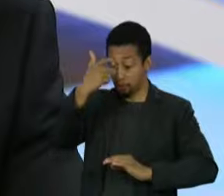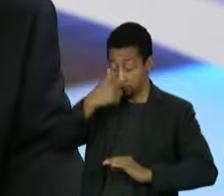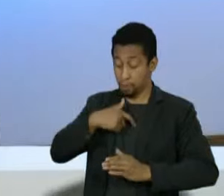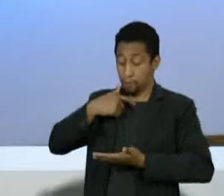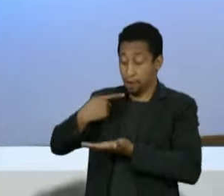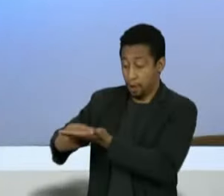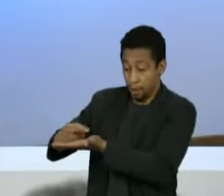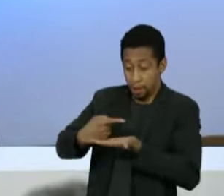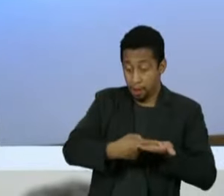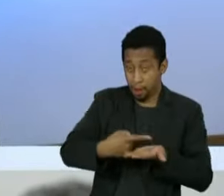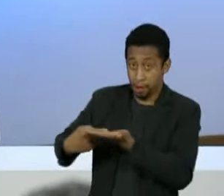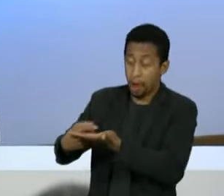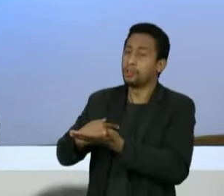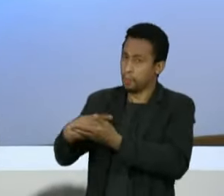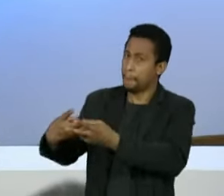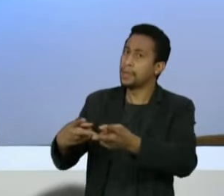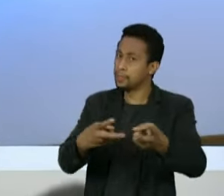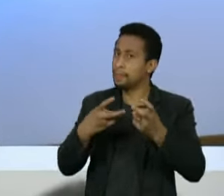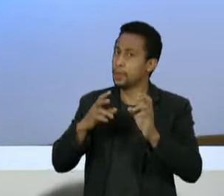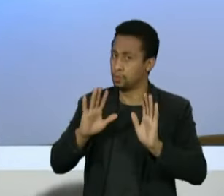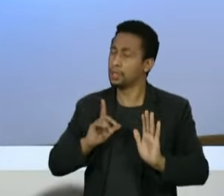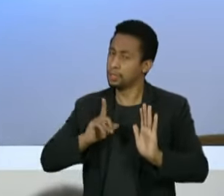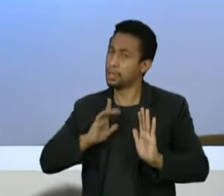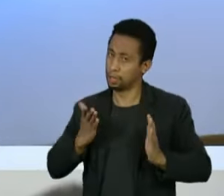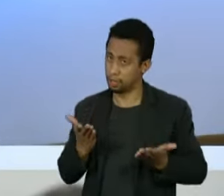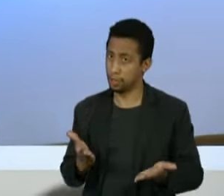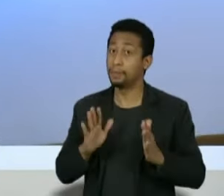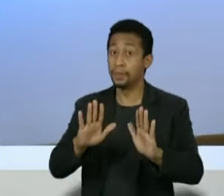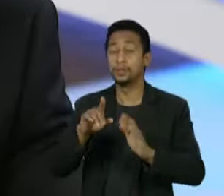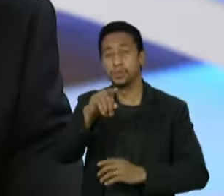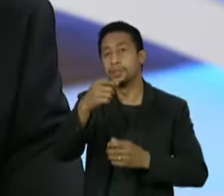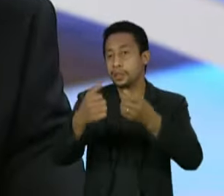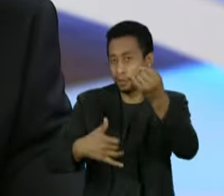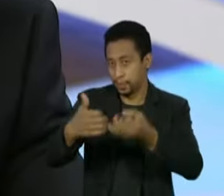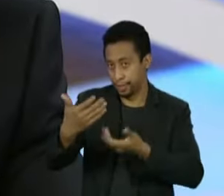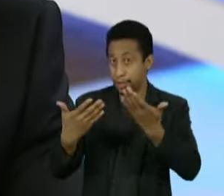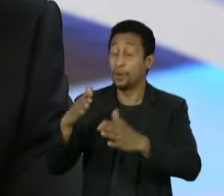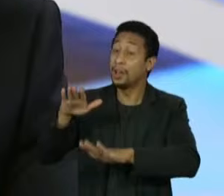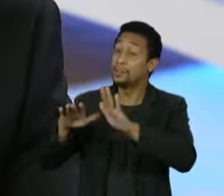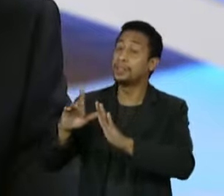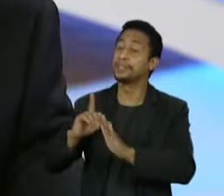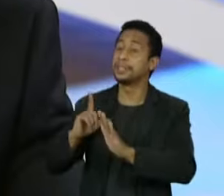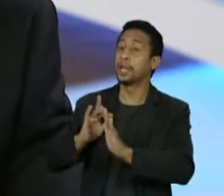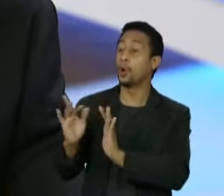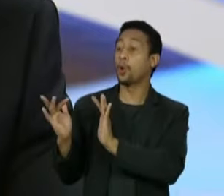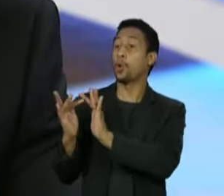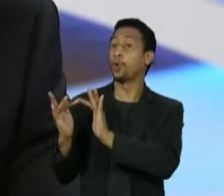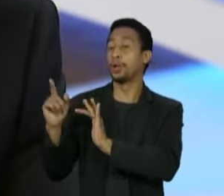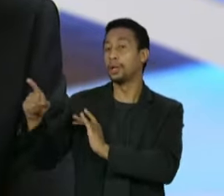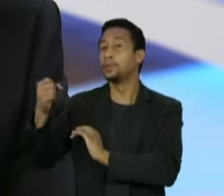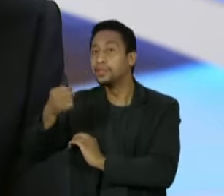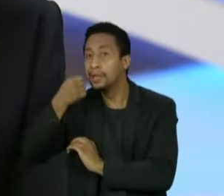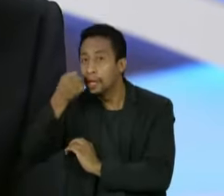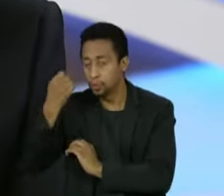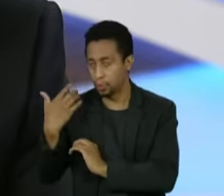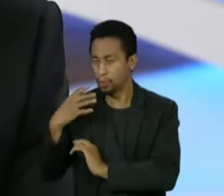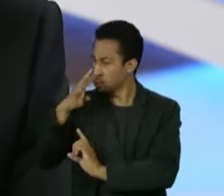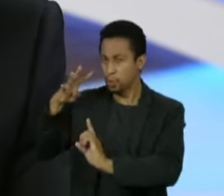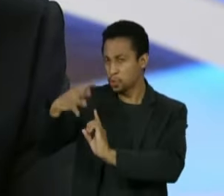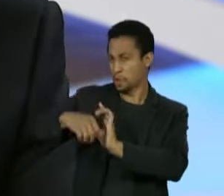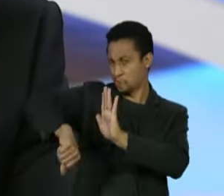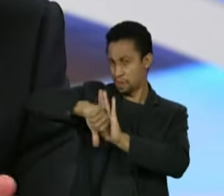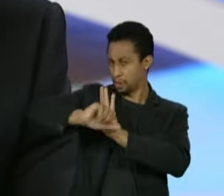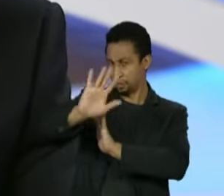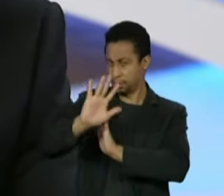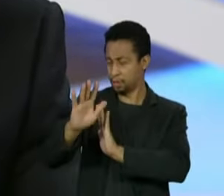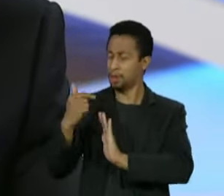respaldo. Nós identificamos dois caminhos. Um caminho é esse que você referiu, um contato com um senador. Eu não estou acusando ninguém de crime, não tive como investigar.